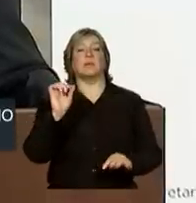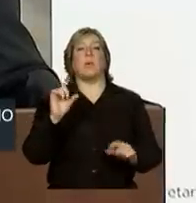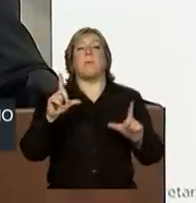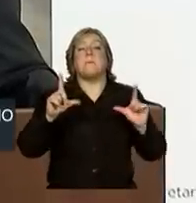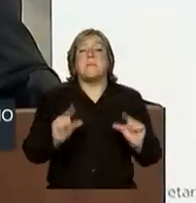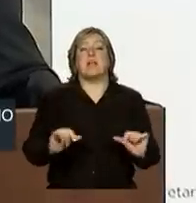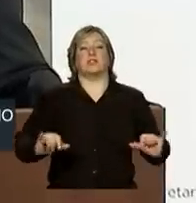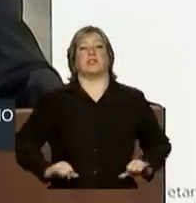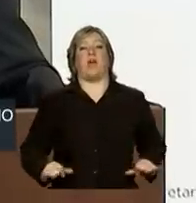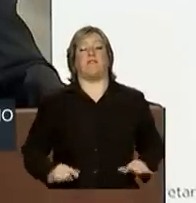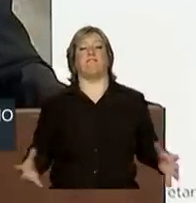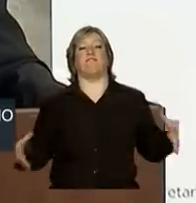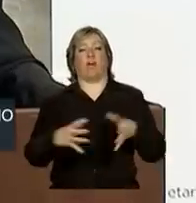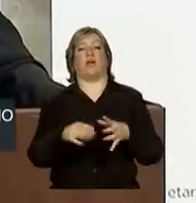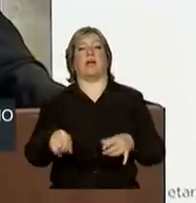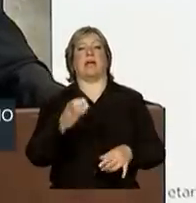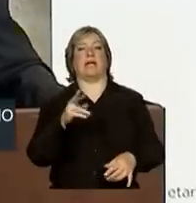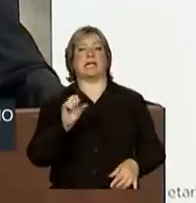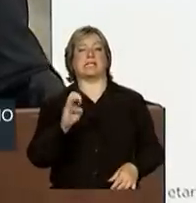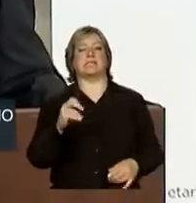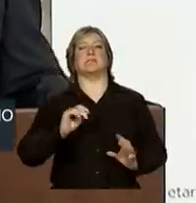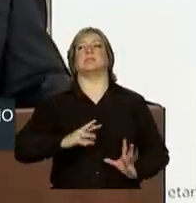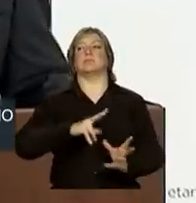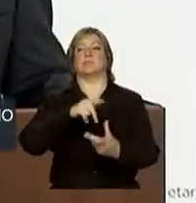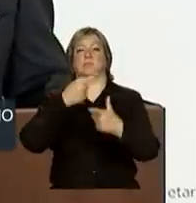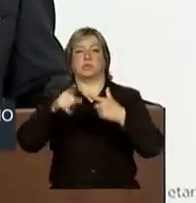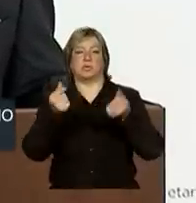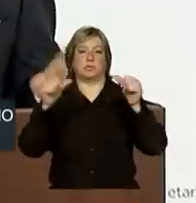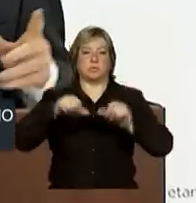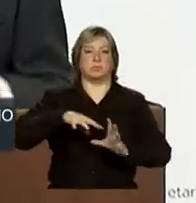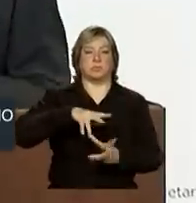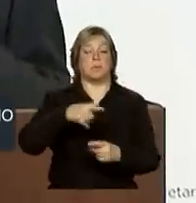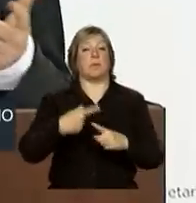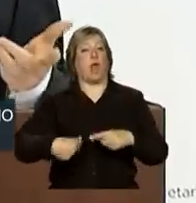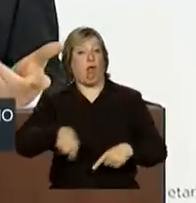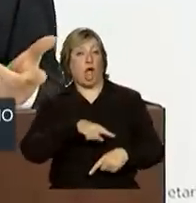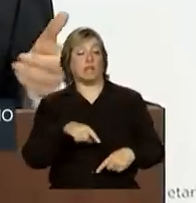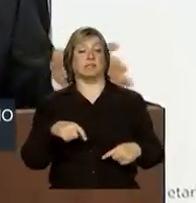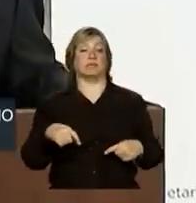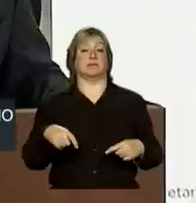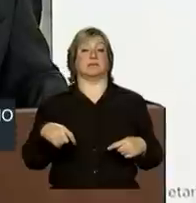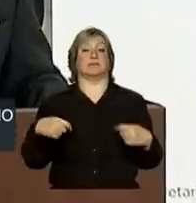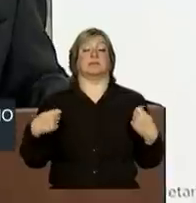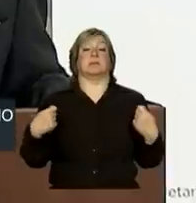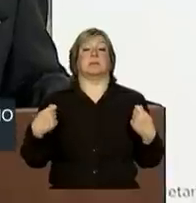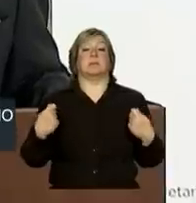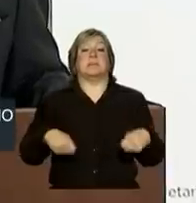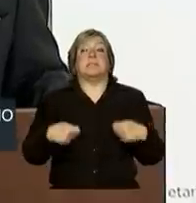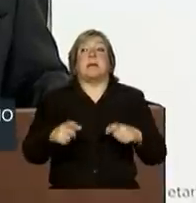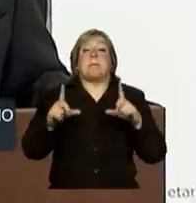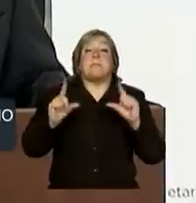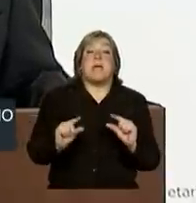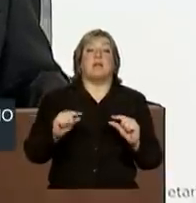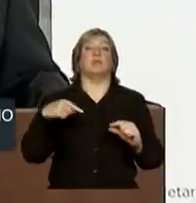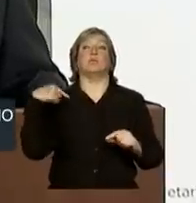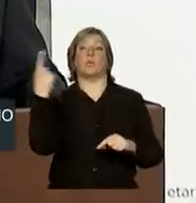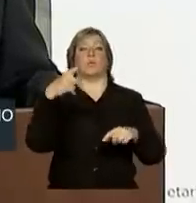pela crise internacional, porque nós dependemos menos dos mercados externos,